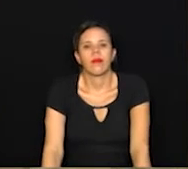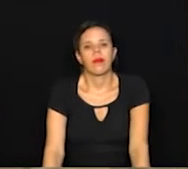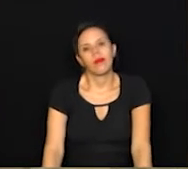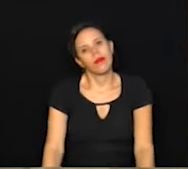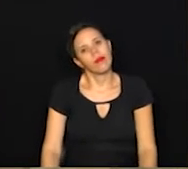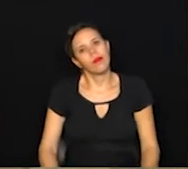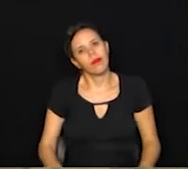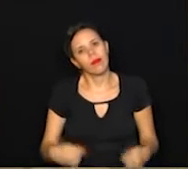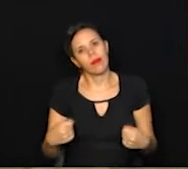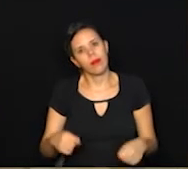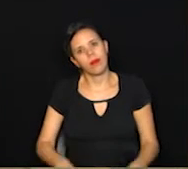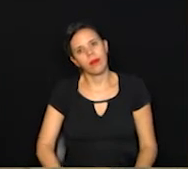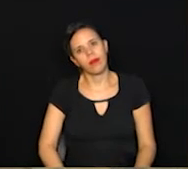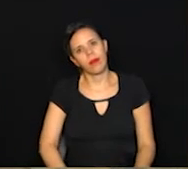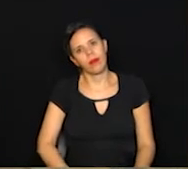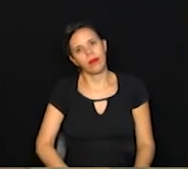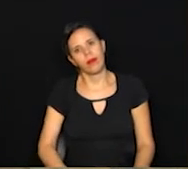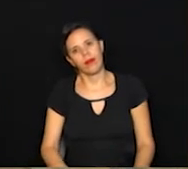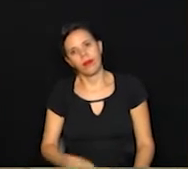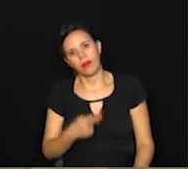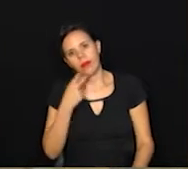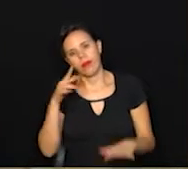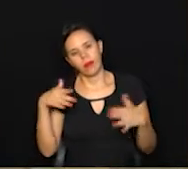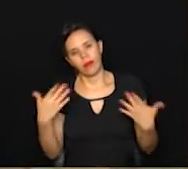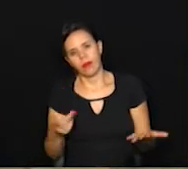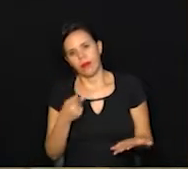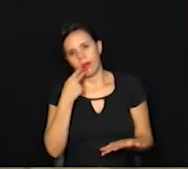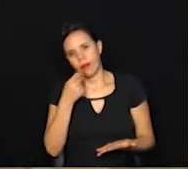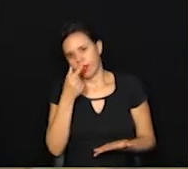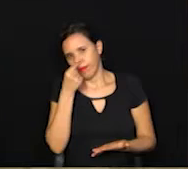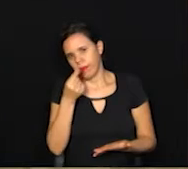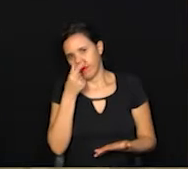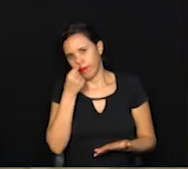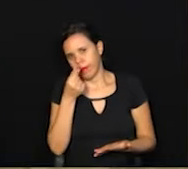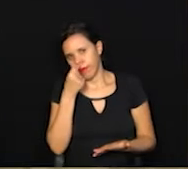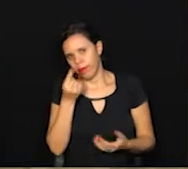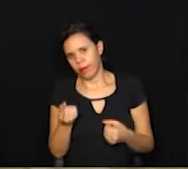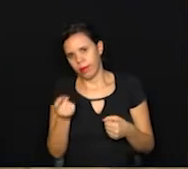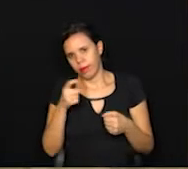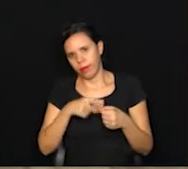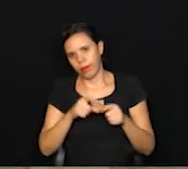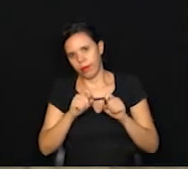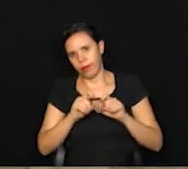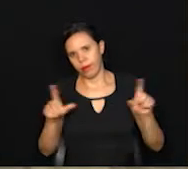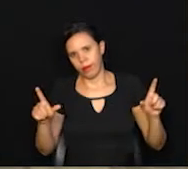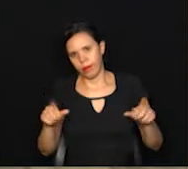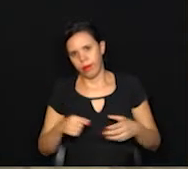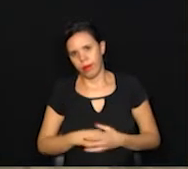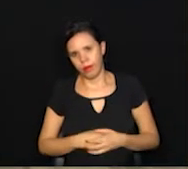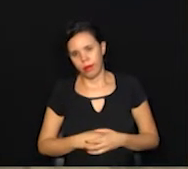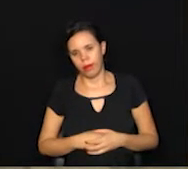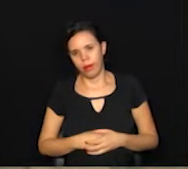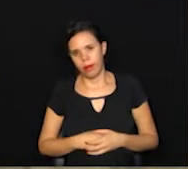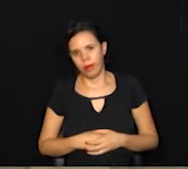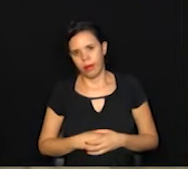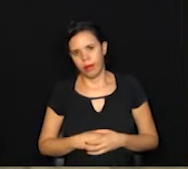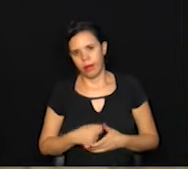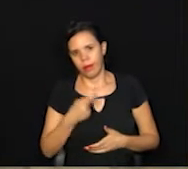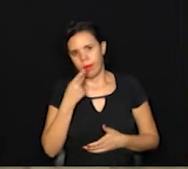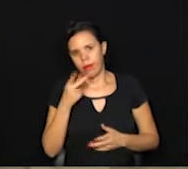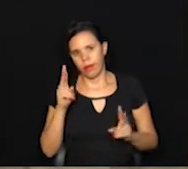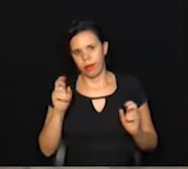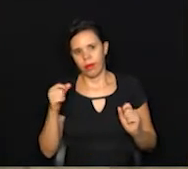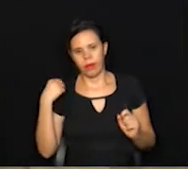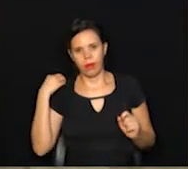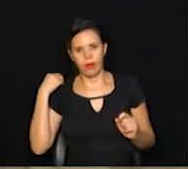é preciso ressaltar, quando a gente fala da gripe, vamos voltar mais uma tela, por gentileza, que a gente vai falar um pouquinho